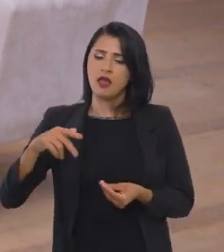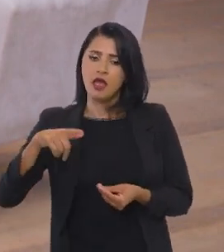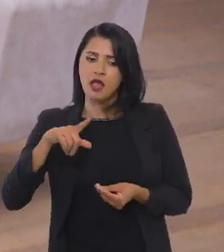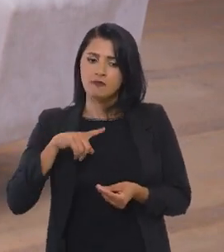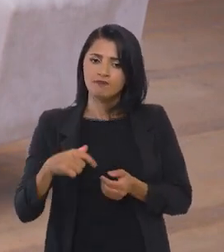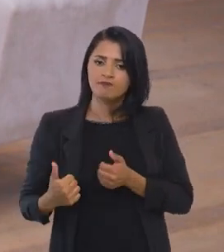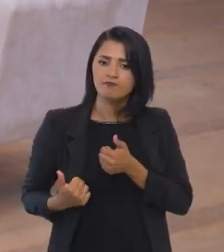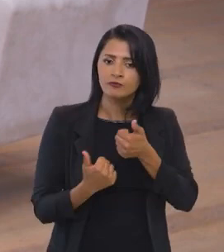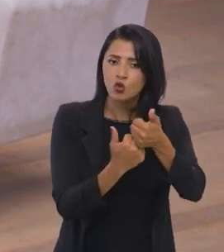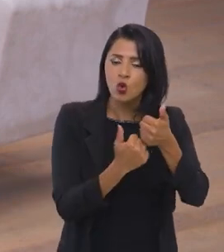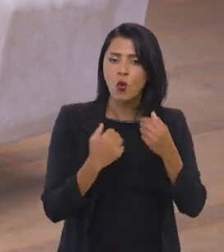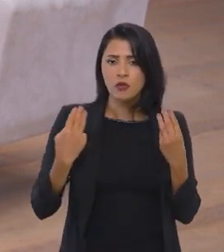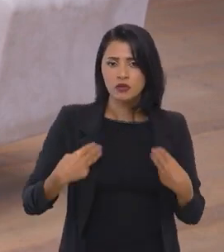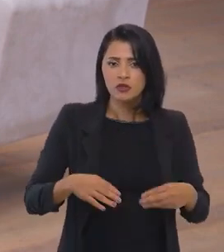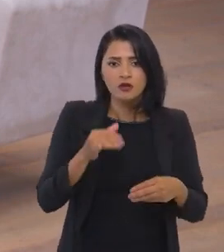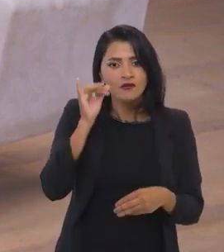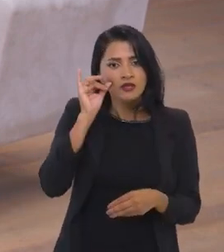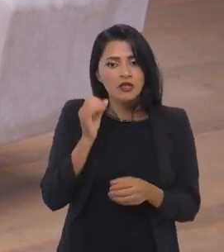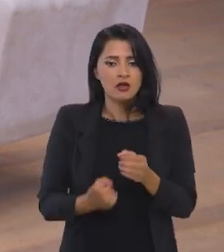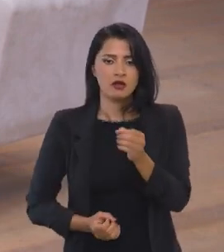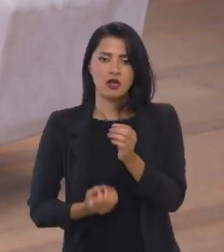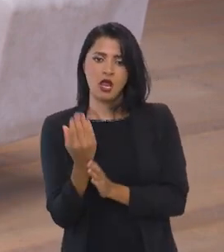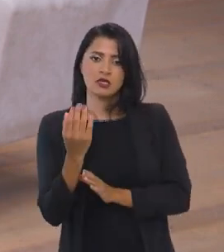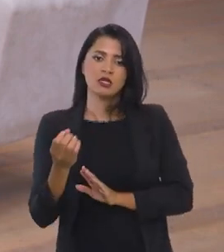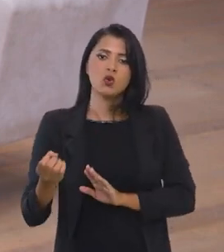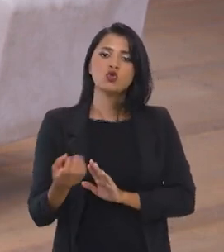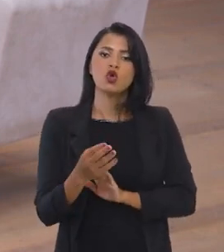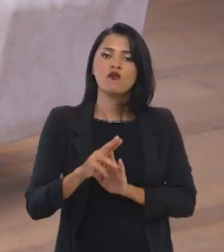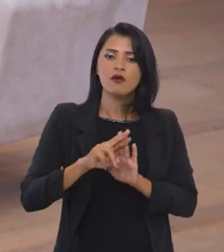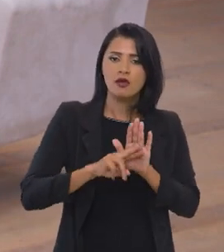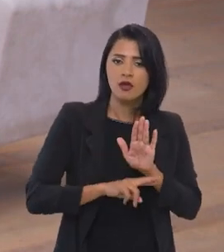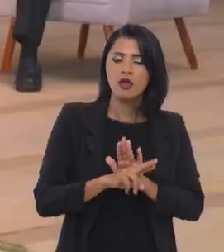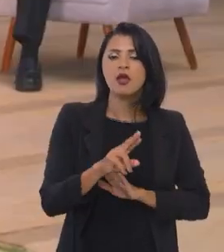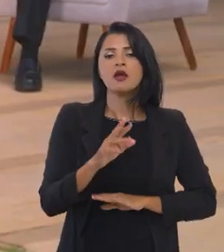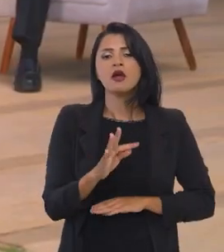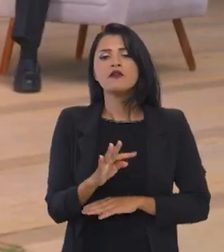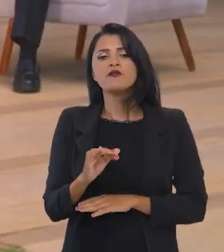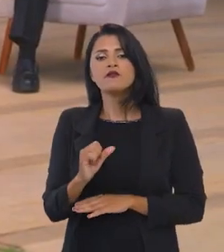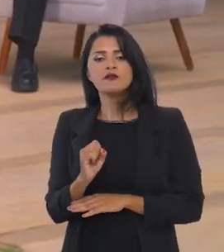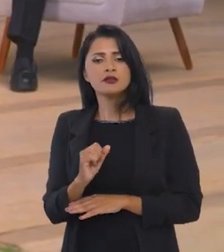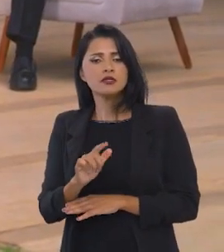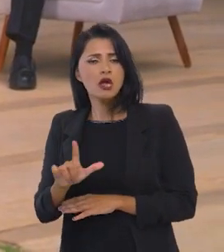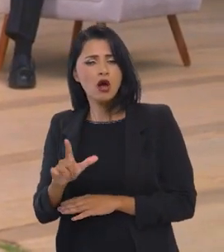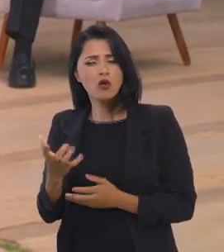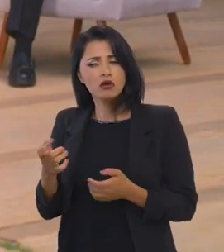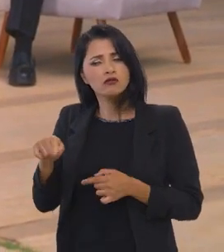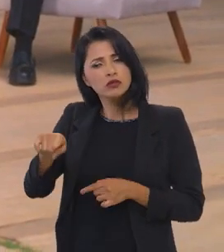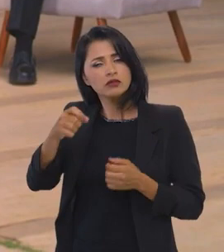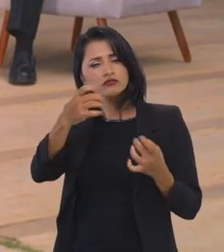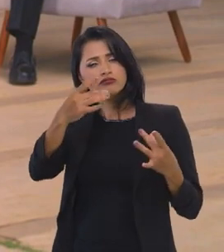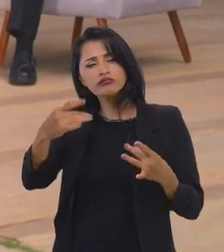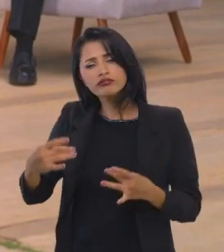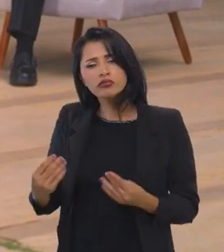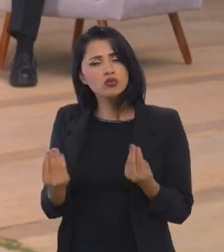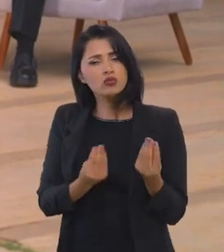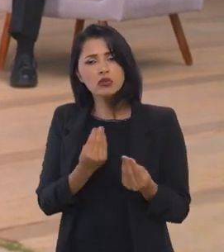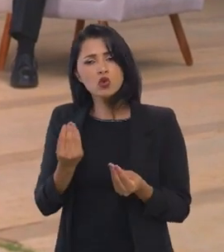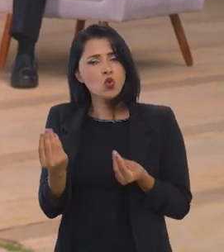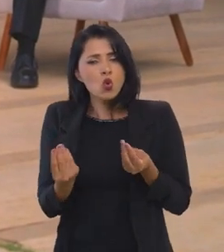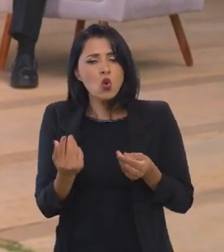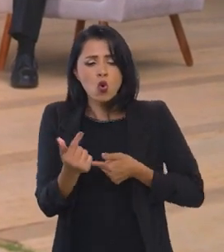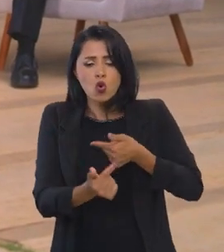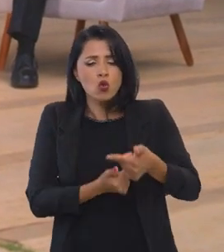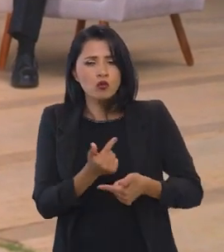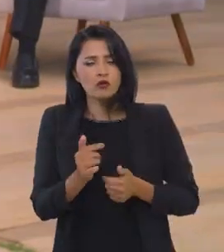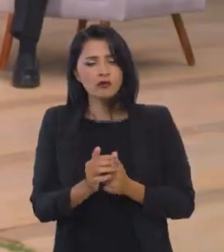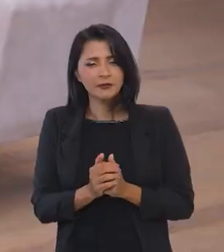assessorou o Ministério da Fazenda na elaboração da nova regra fiscal. E eu queria que você falasse um pouquinho para a gente como